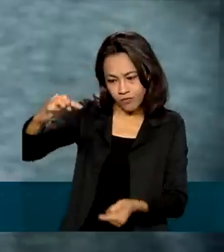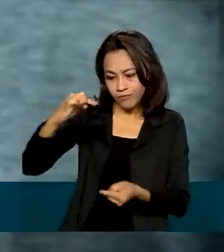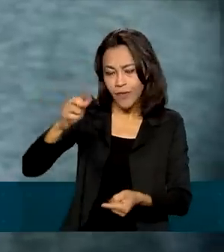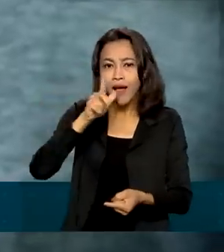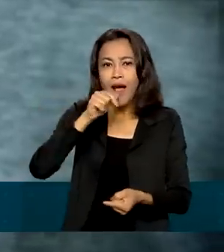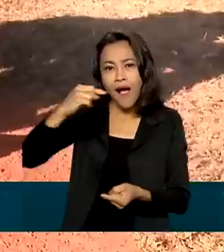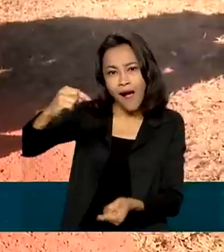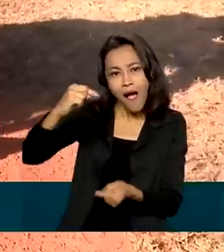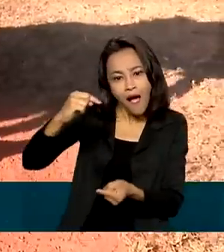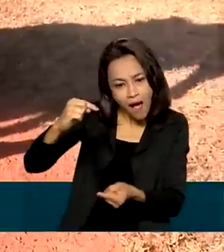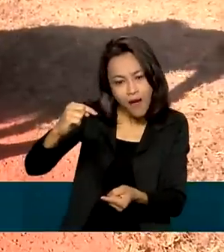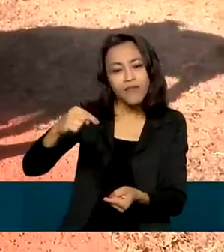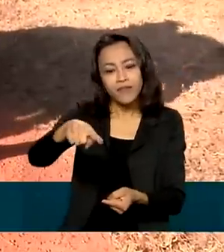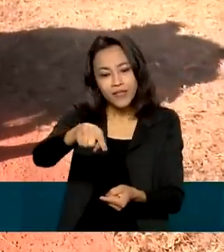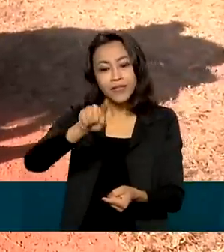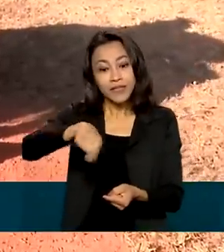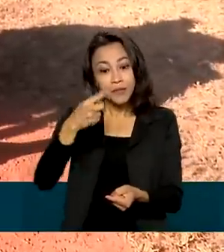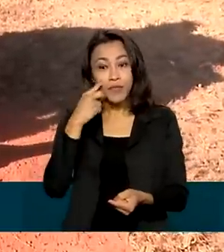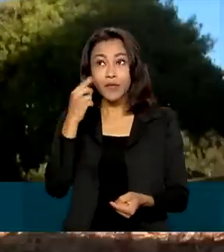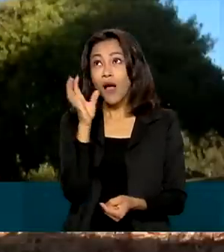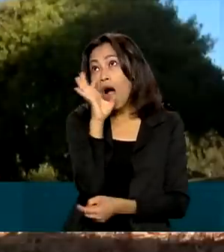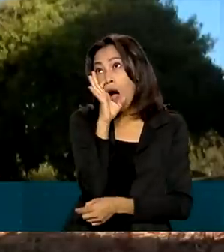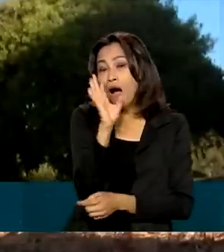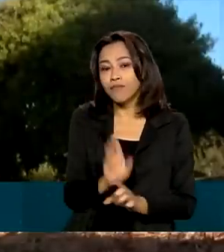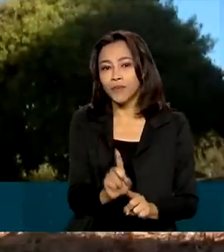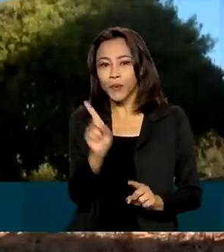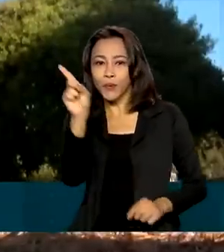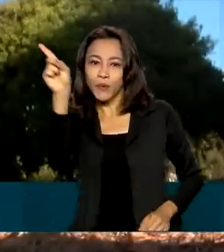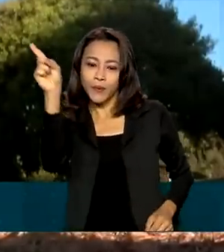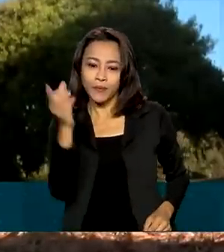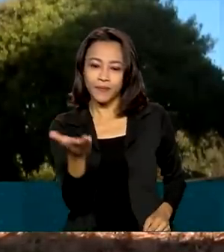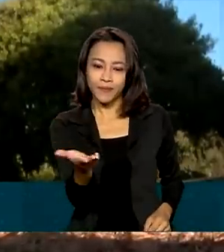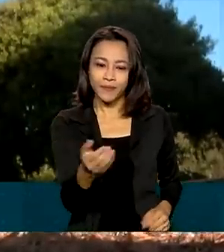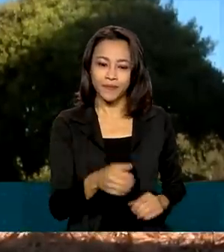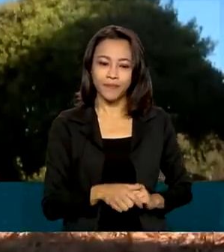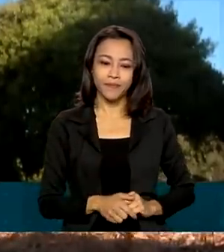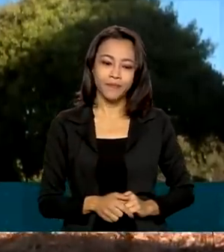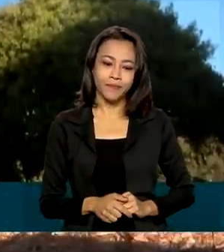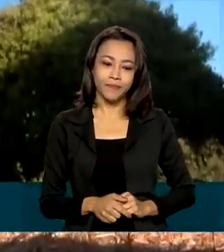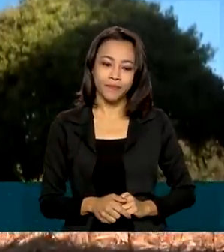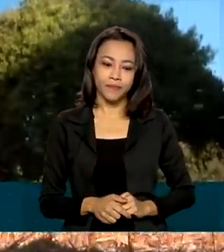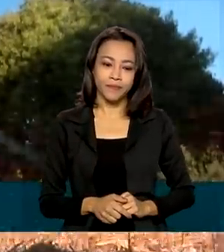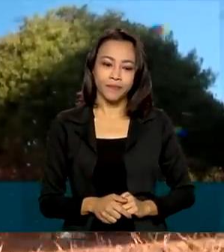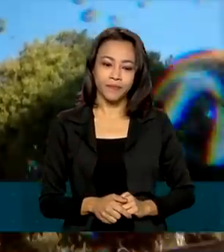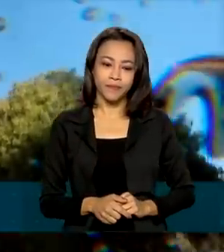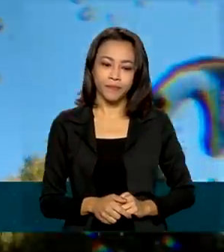ar e depois acompanham o lançamento. 3, 2, 1, lançar!